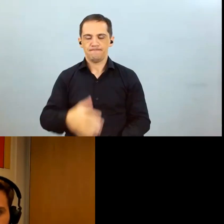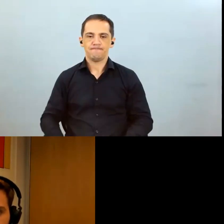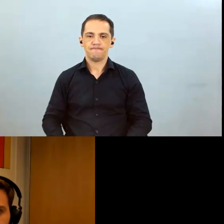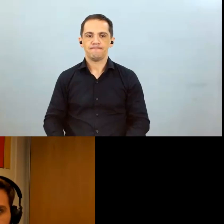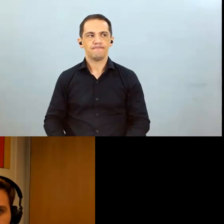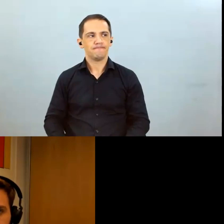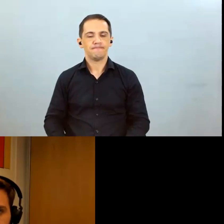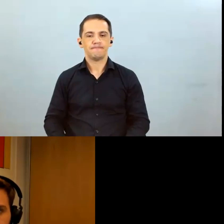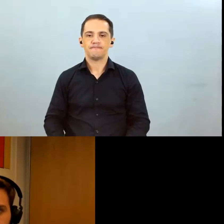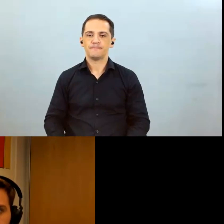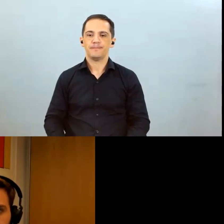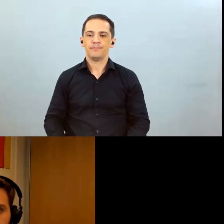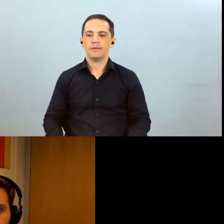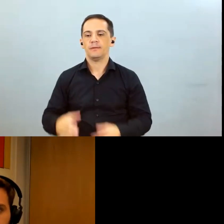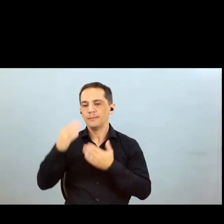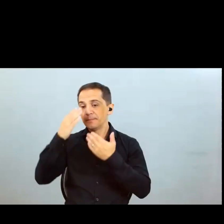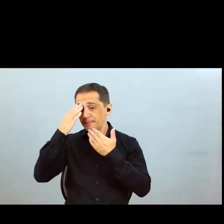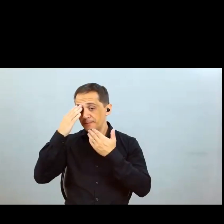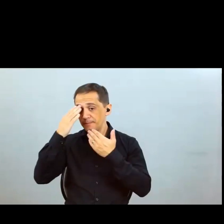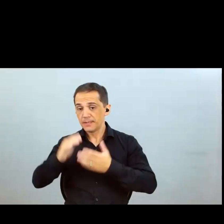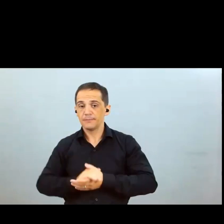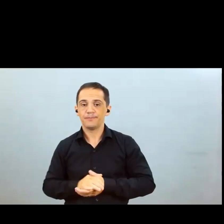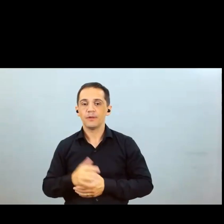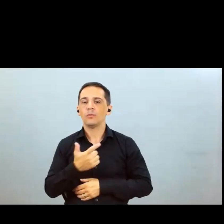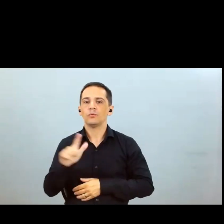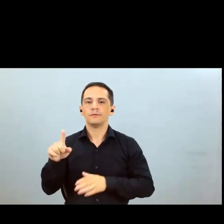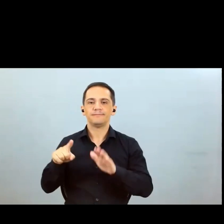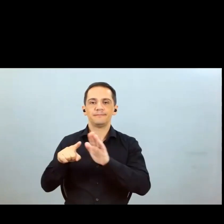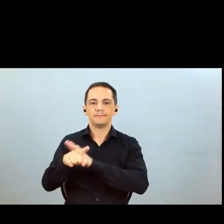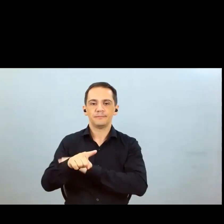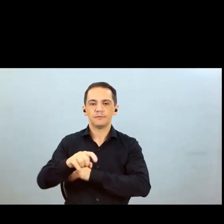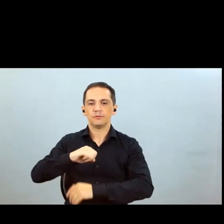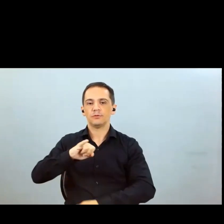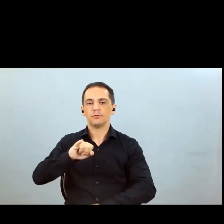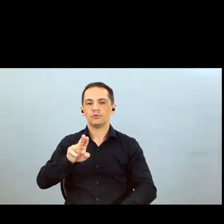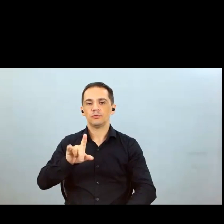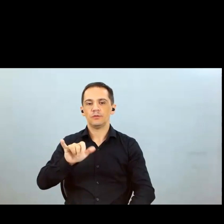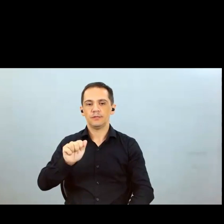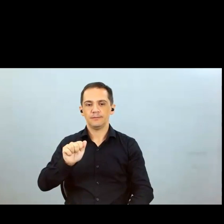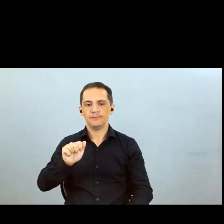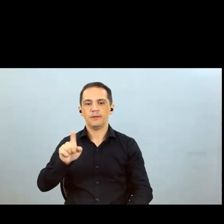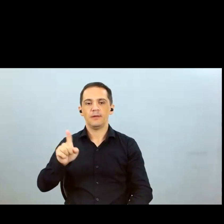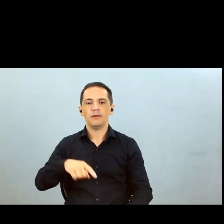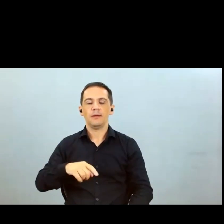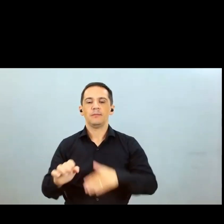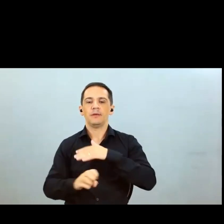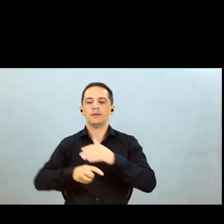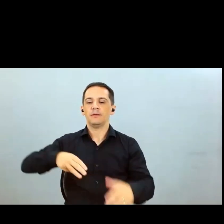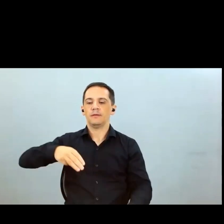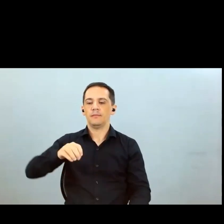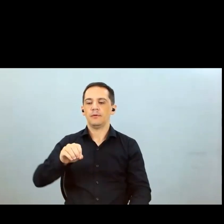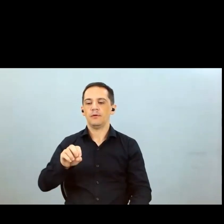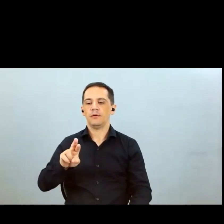obrigado Matheus nossa próxima pergunta é da Julia do Morgan Stanley bom dia Julia